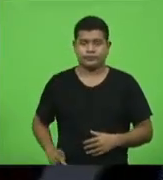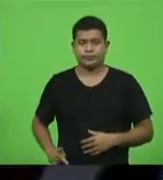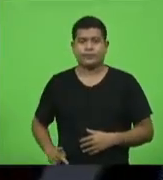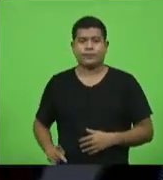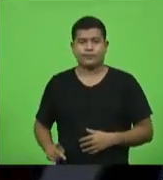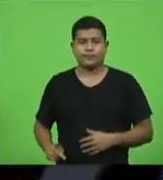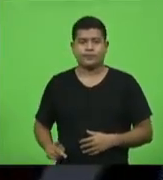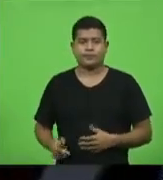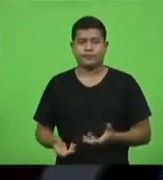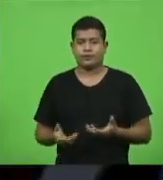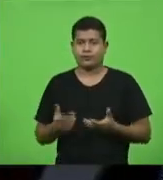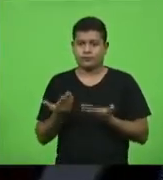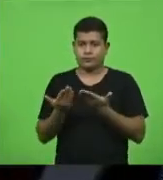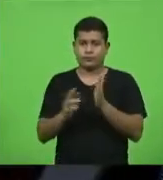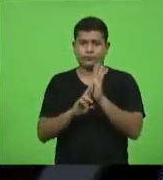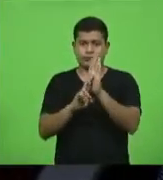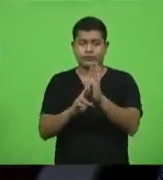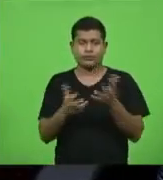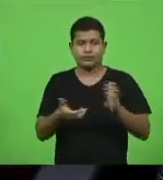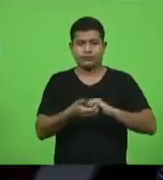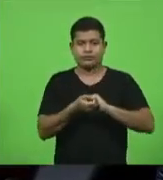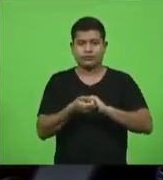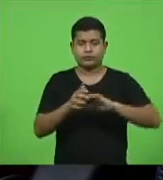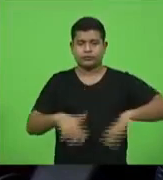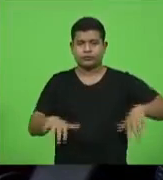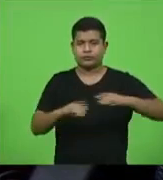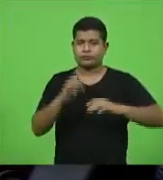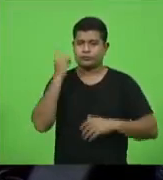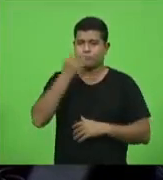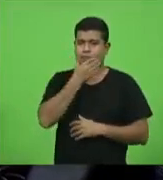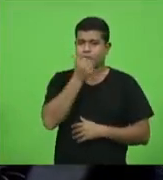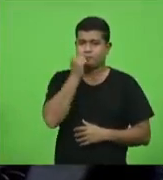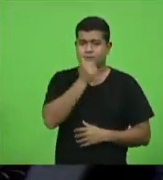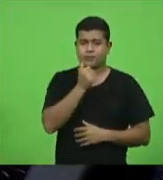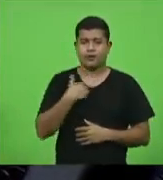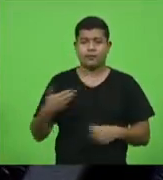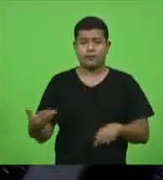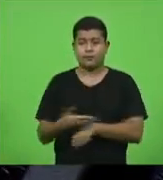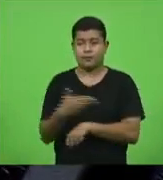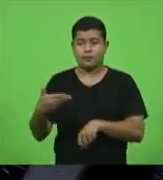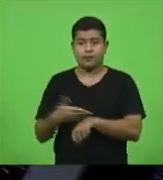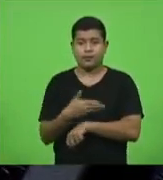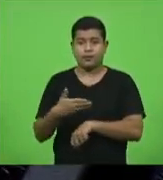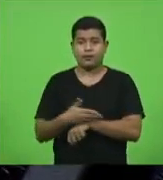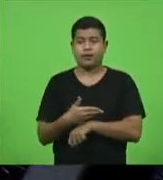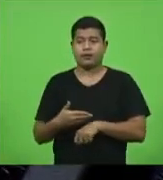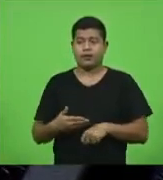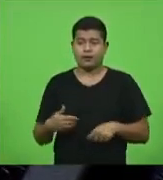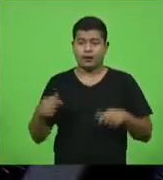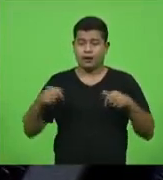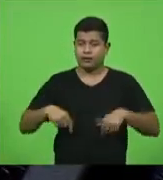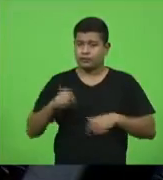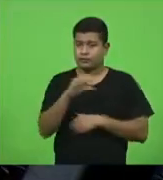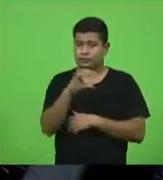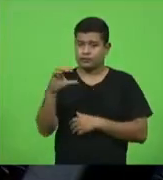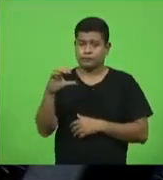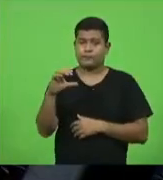cumprimentar a todos os colegas deputados as senhoras deputadas que participam desta sessão